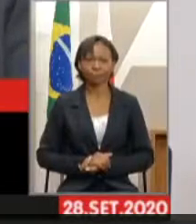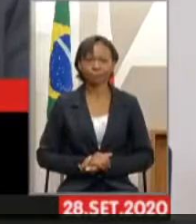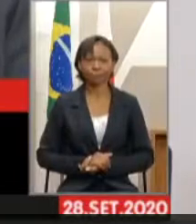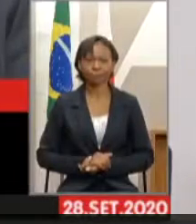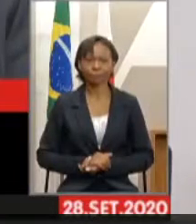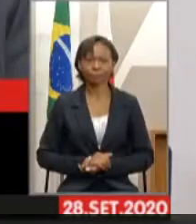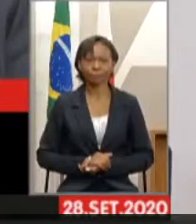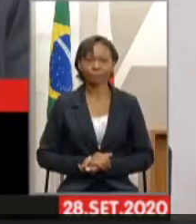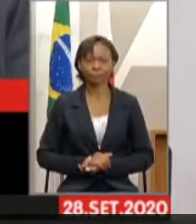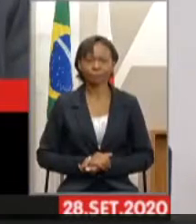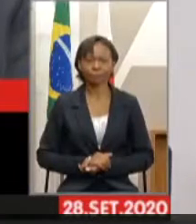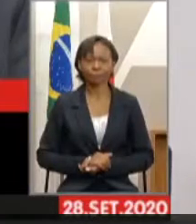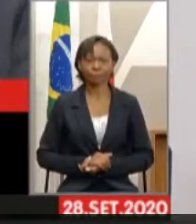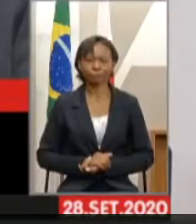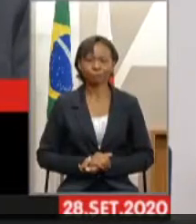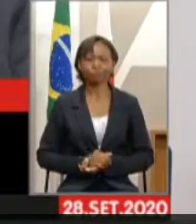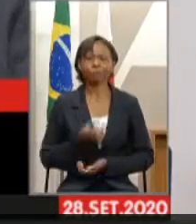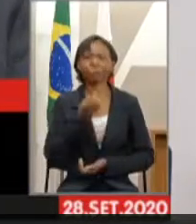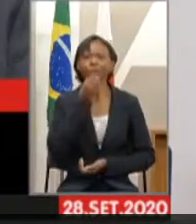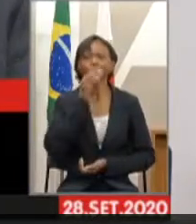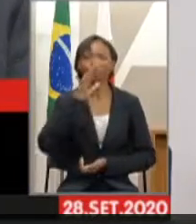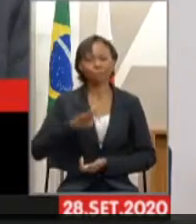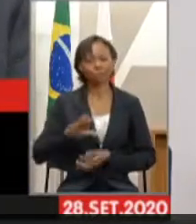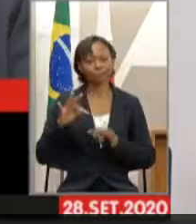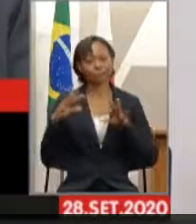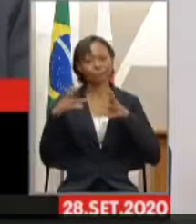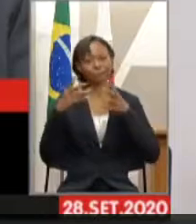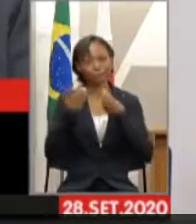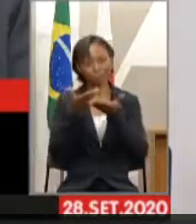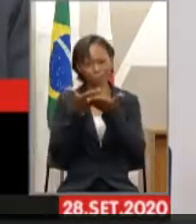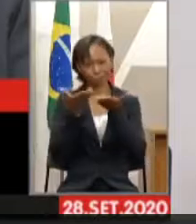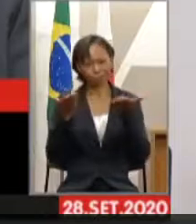Boa tarde a todos e todas.